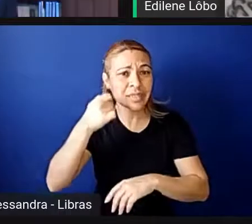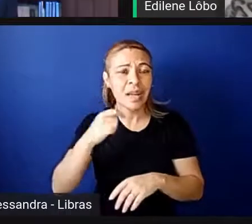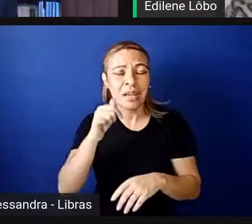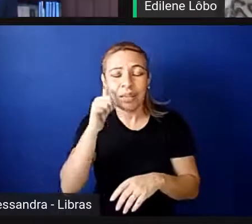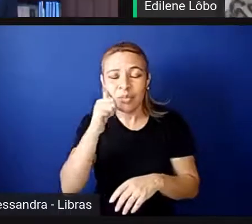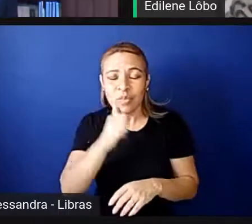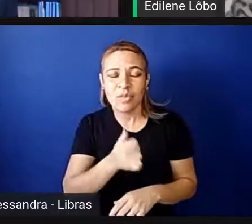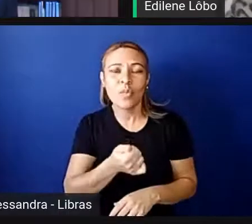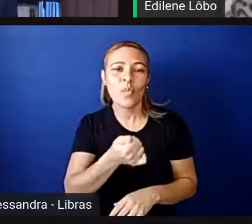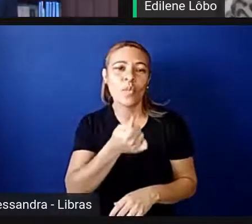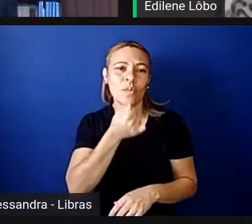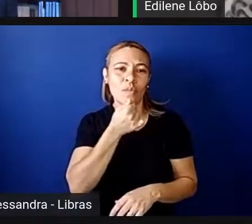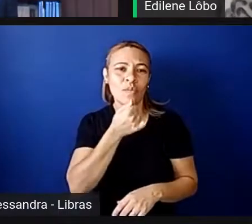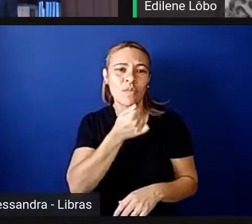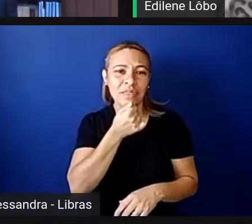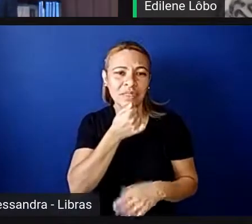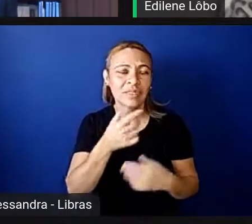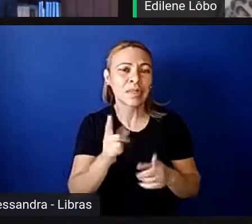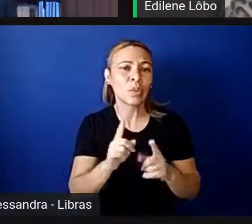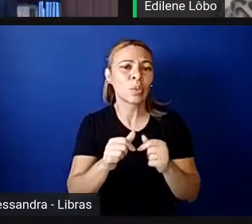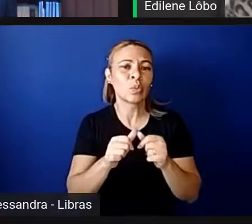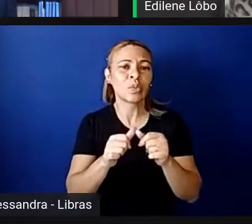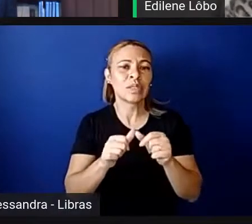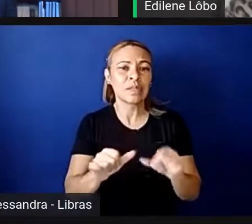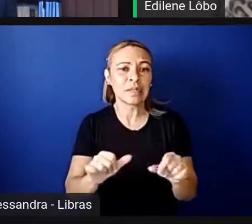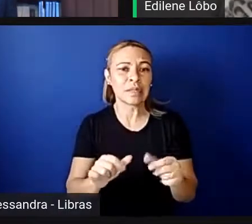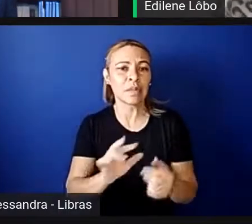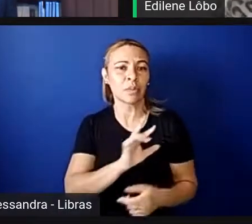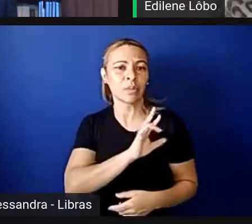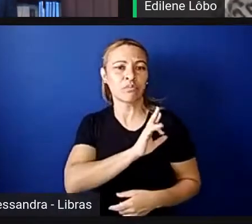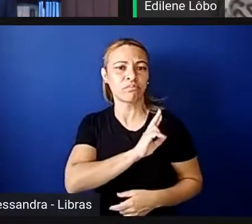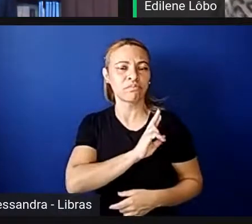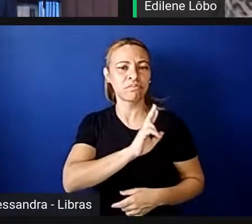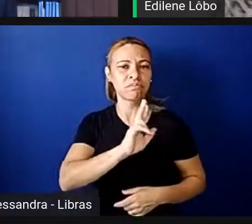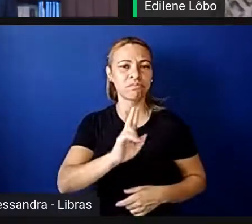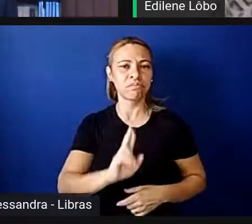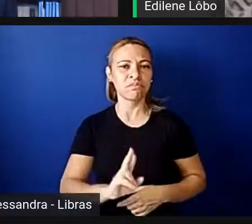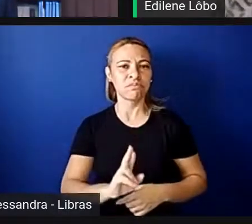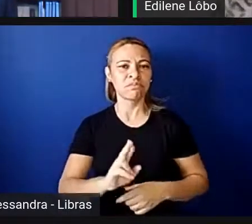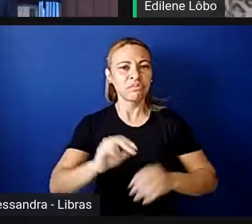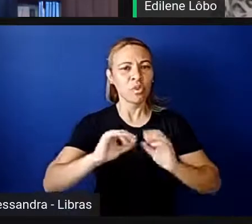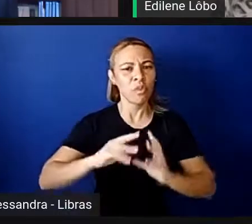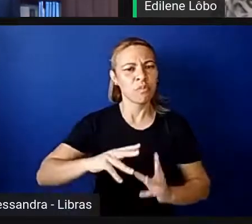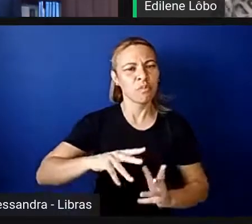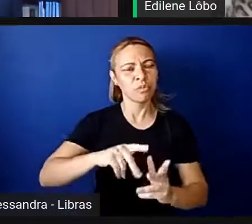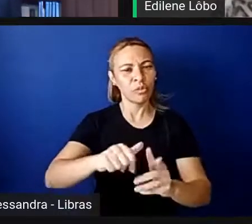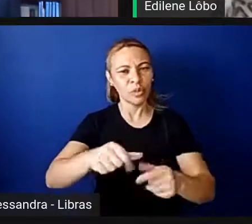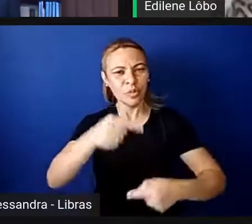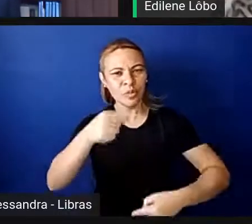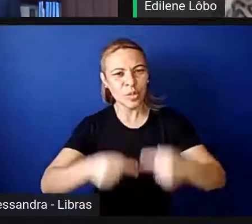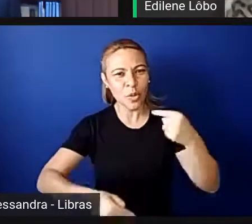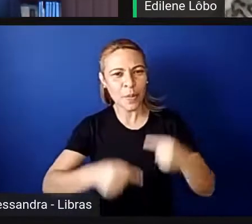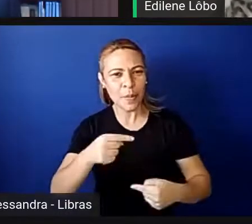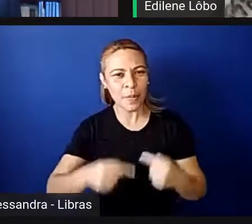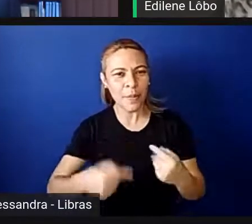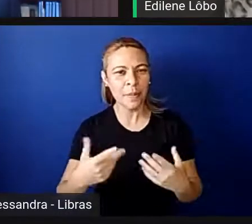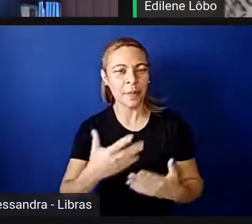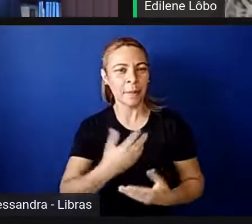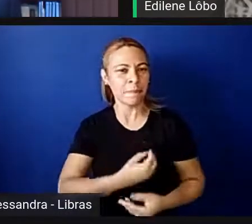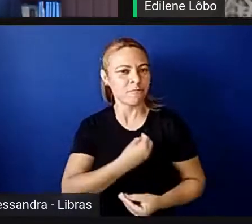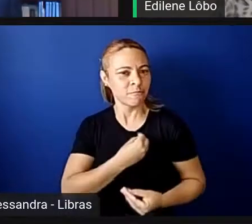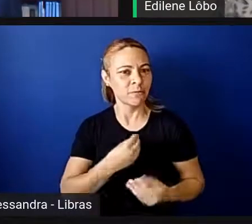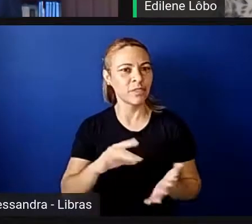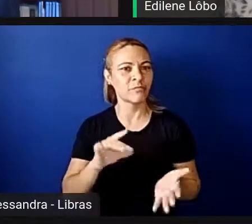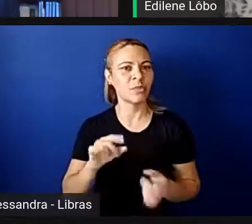não estão representadas no mundo público da vida como merecem e